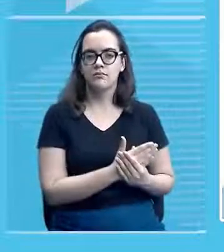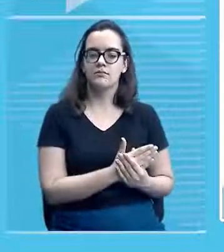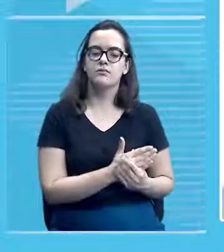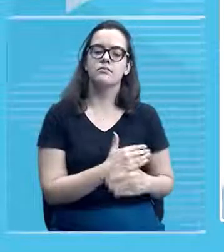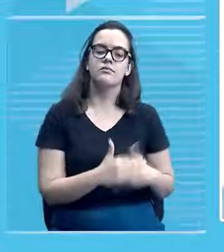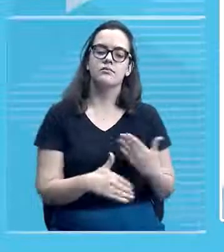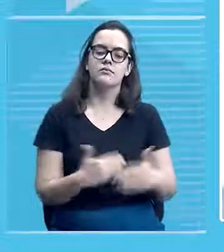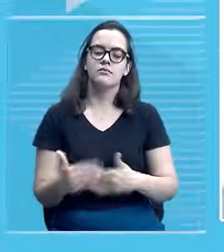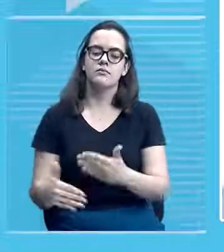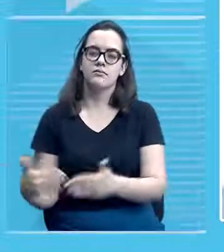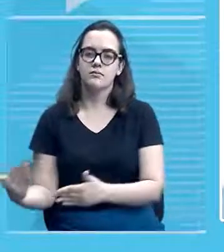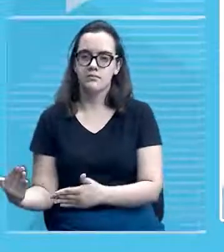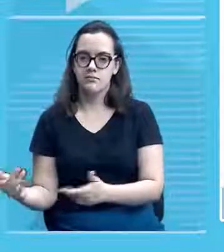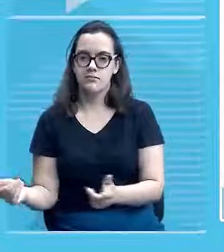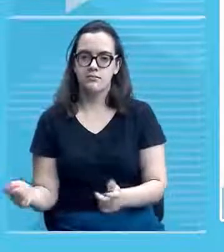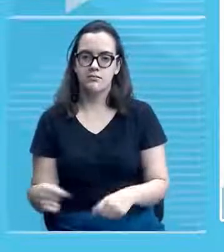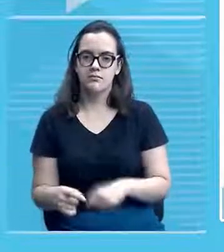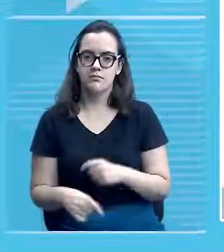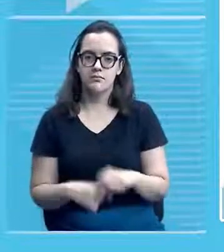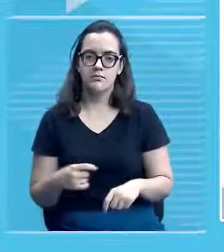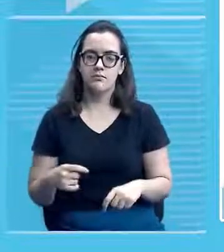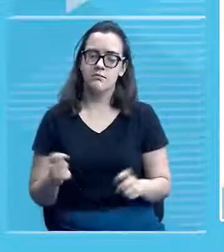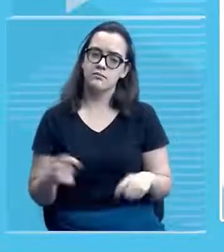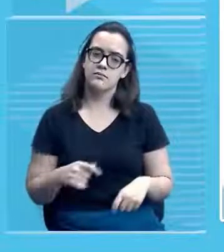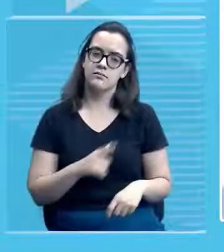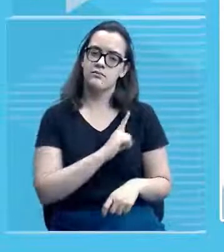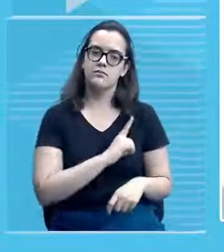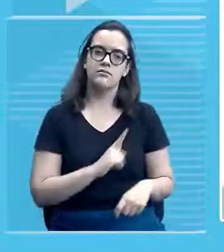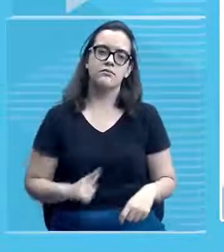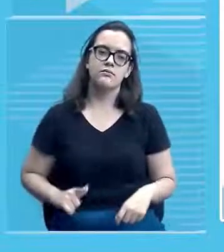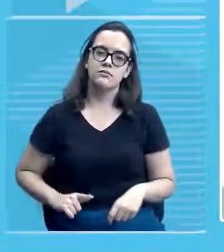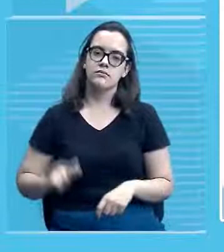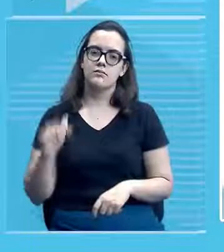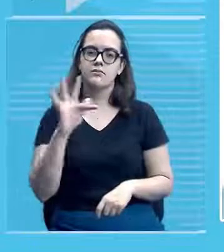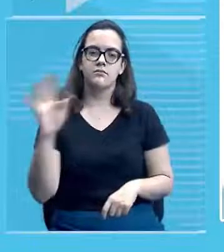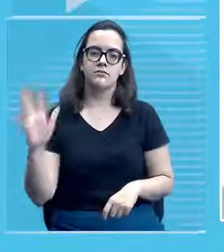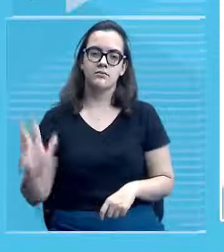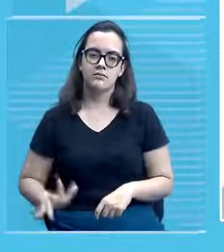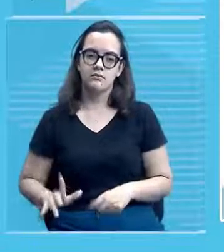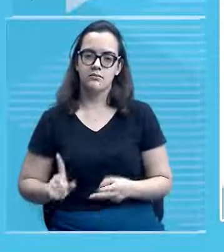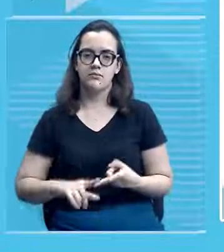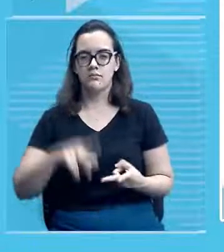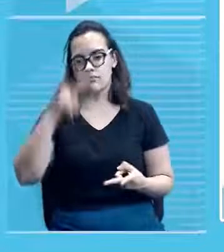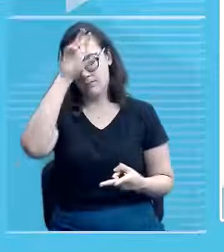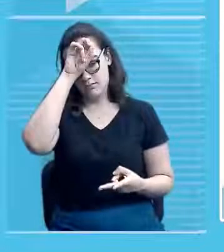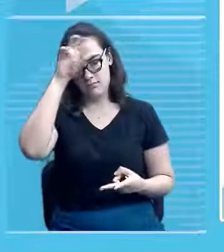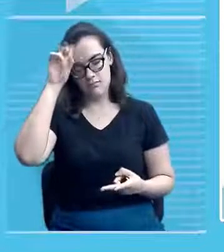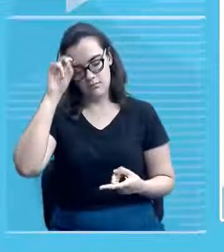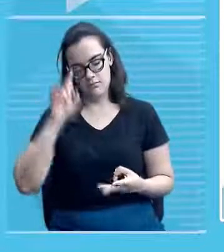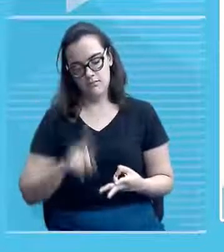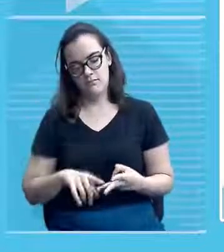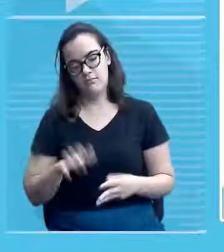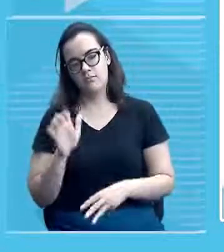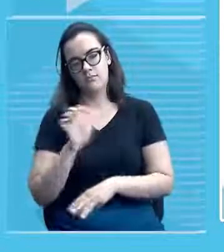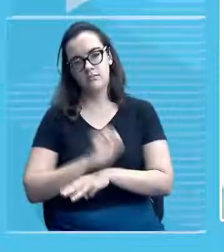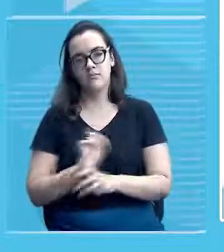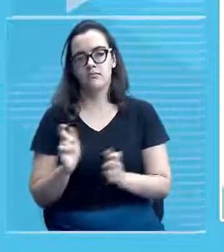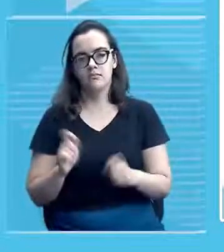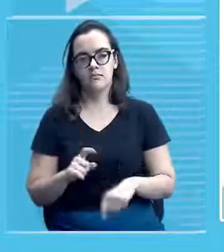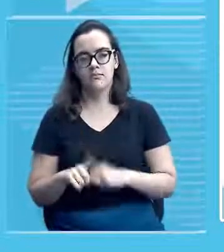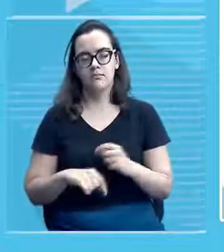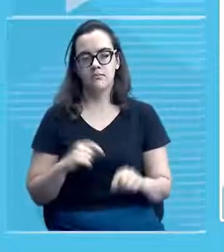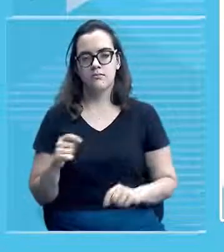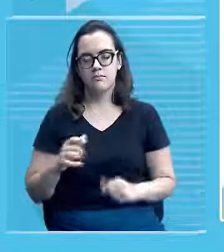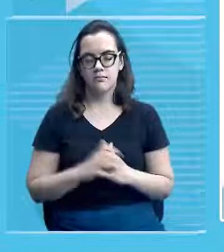pode ocorrer tanto em nível federal municipal ou estadual que consiste exatamente